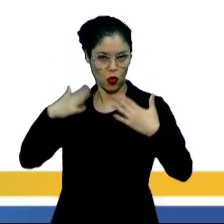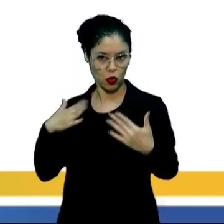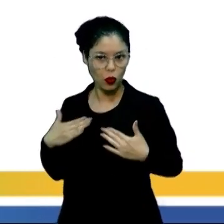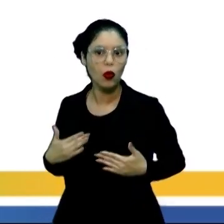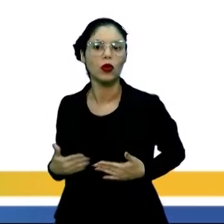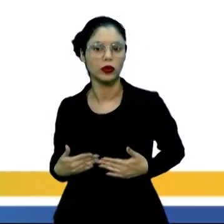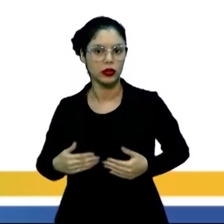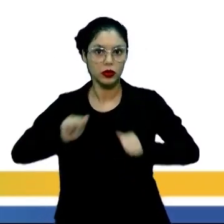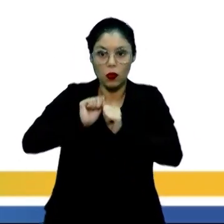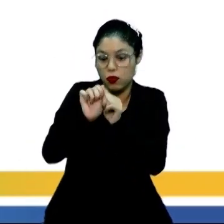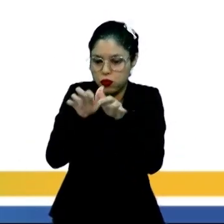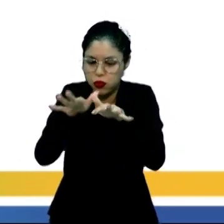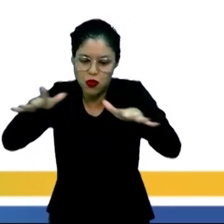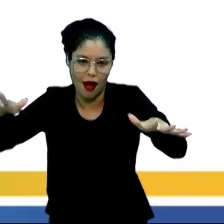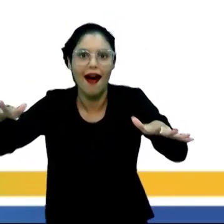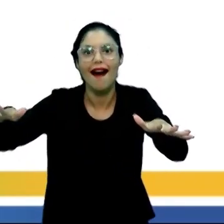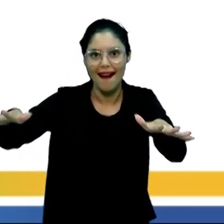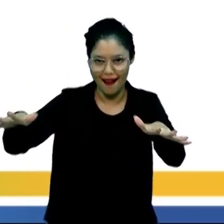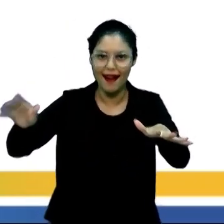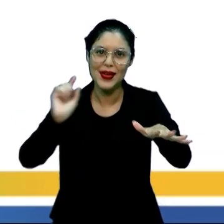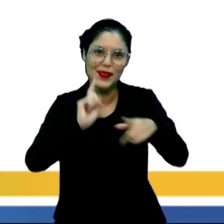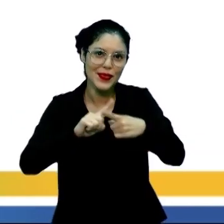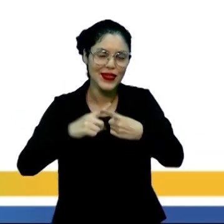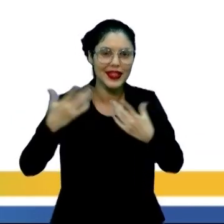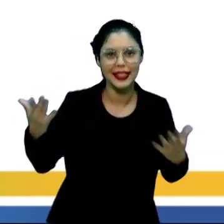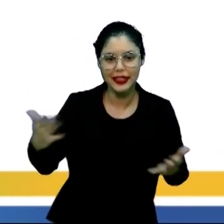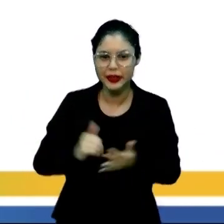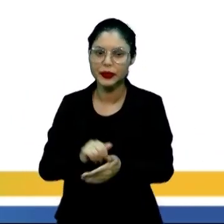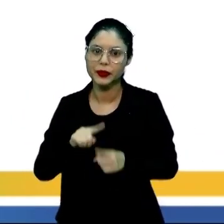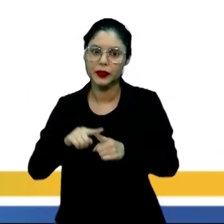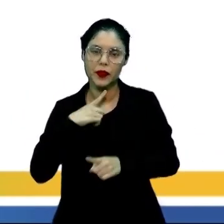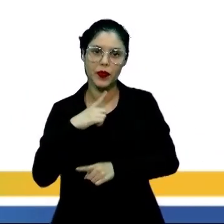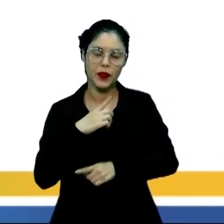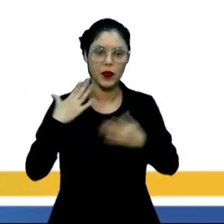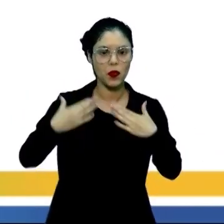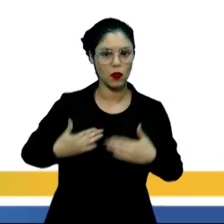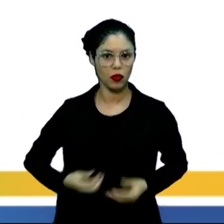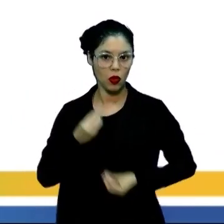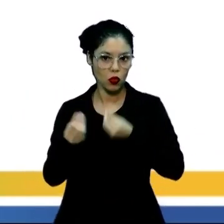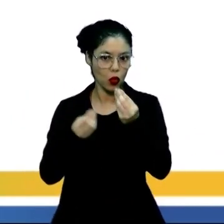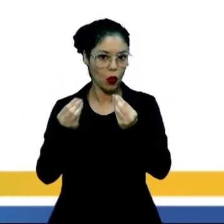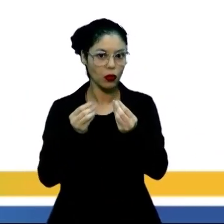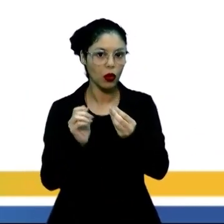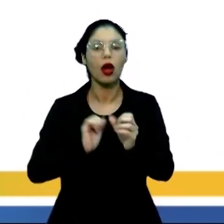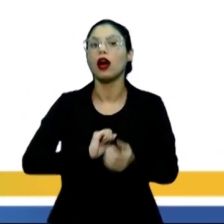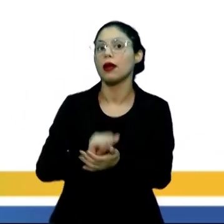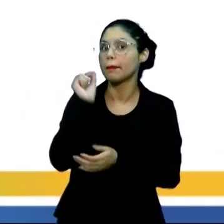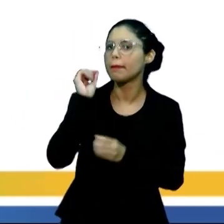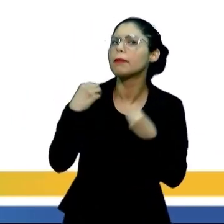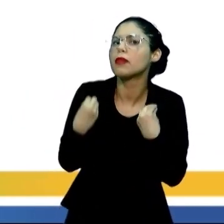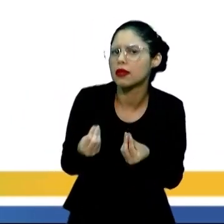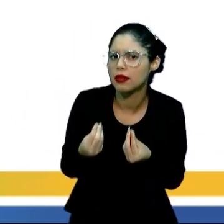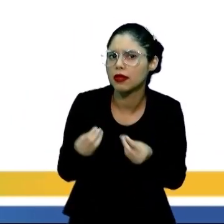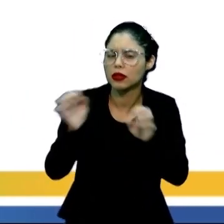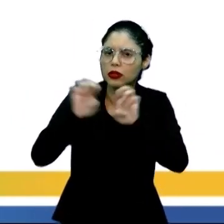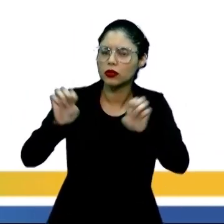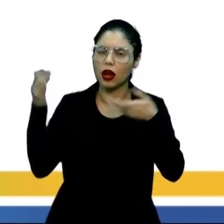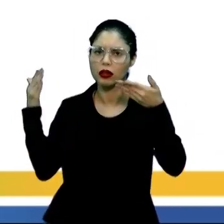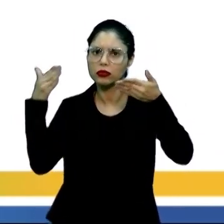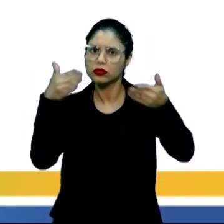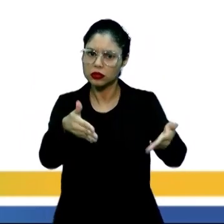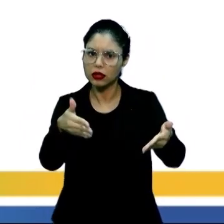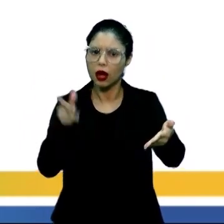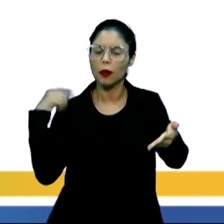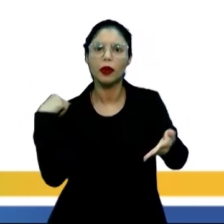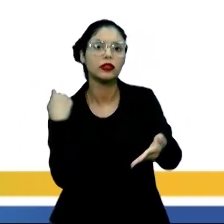corpo e suas dimensões. Por que suas dimensões? Porque a gente vai ter o corpo como instrumento. Instrumento para quê? Para nos direcionar